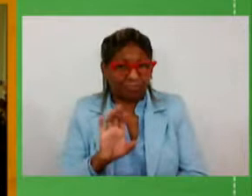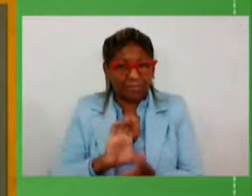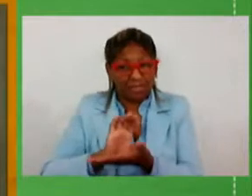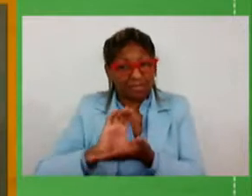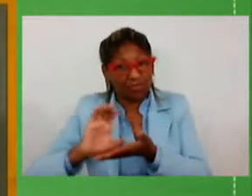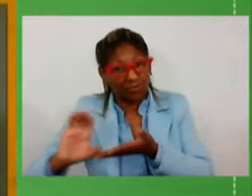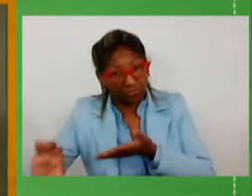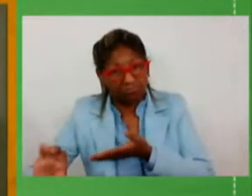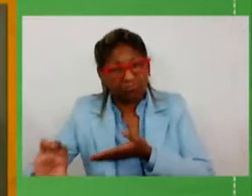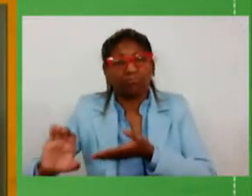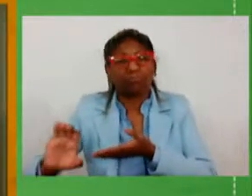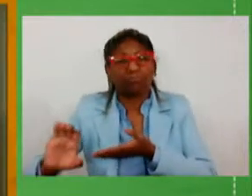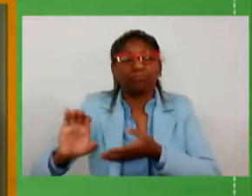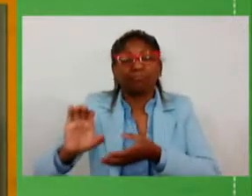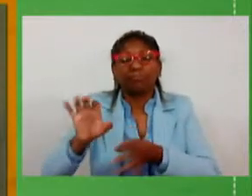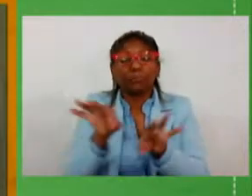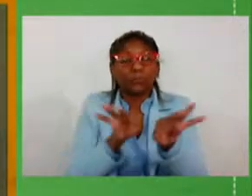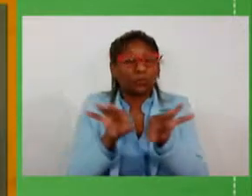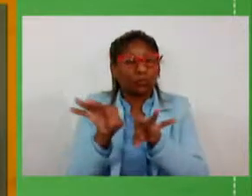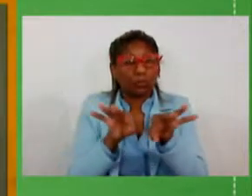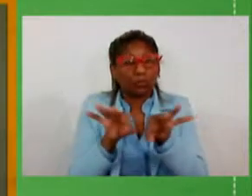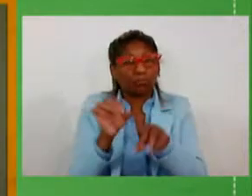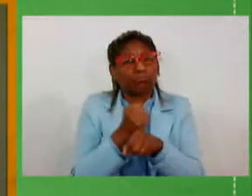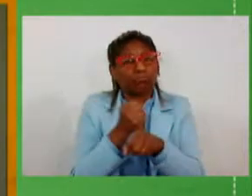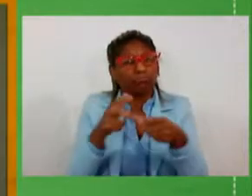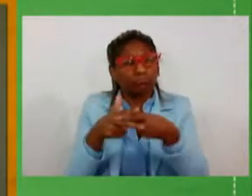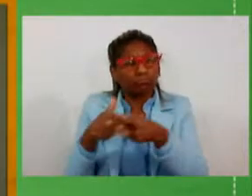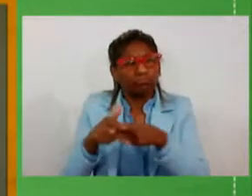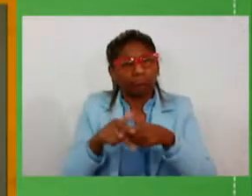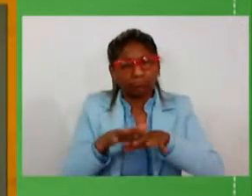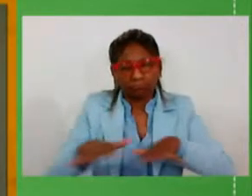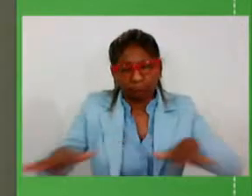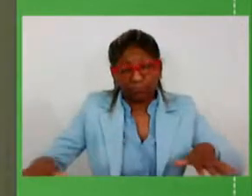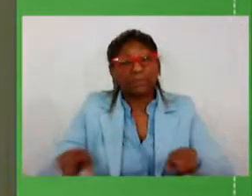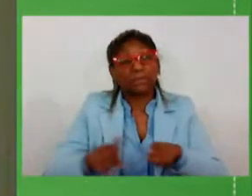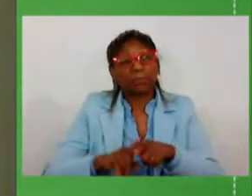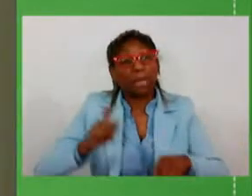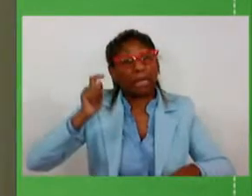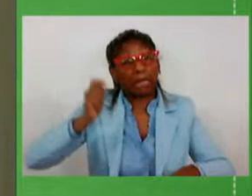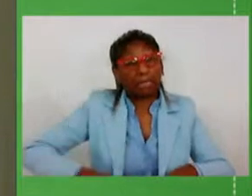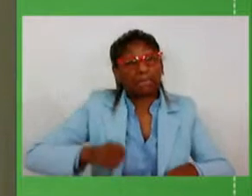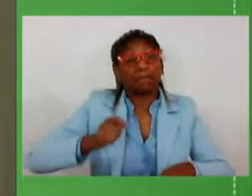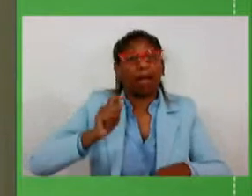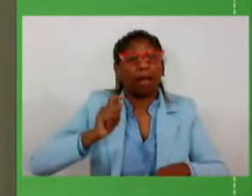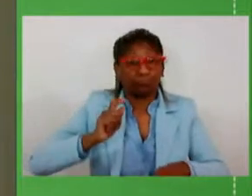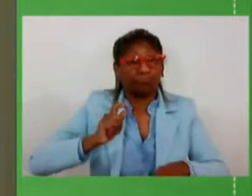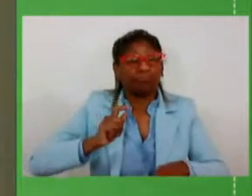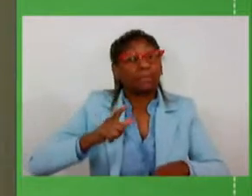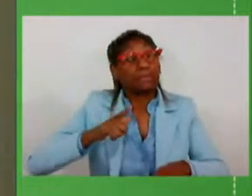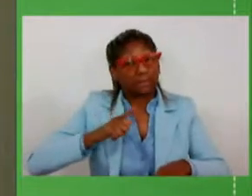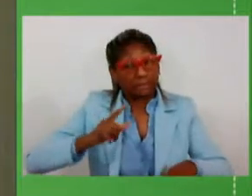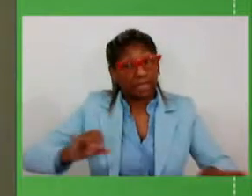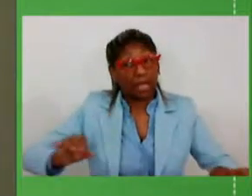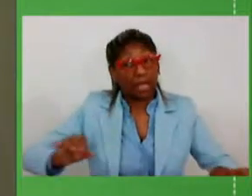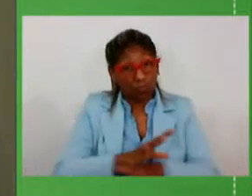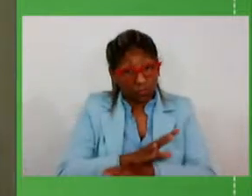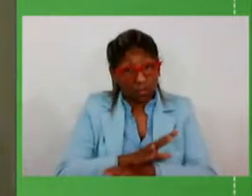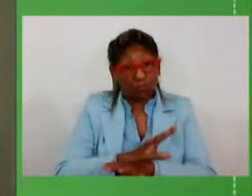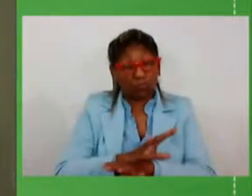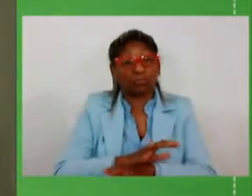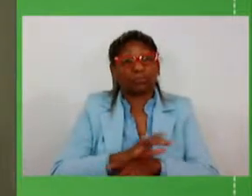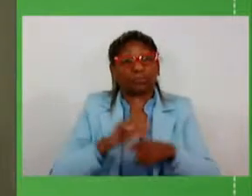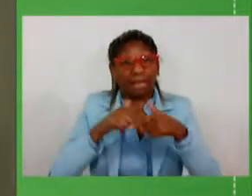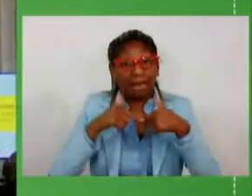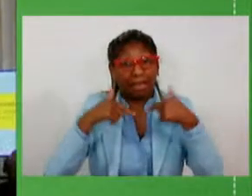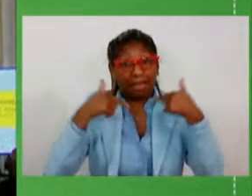garantirmos os projetos em condição de licitar temos a conclusão do acesso de alegria também